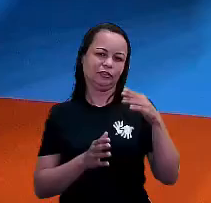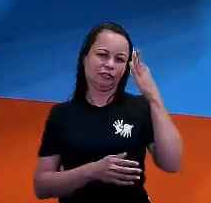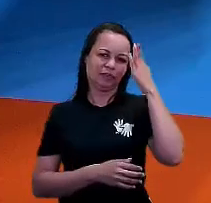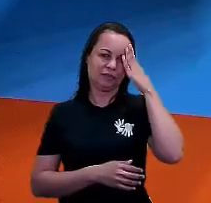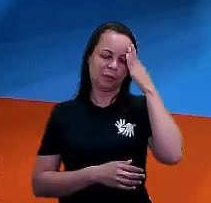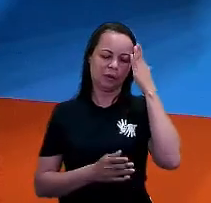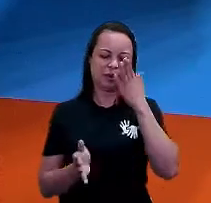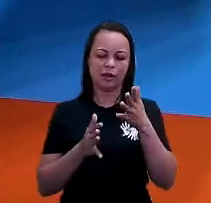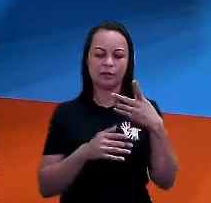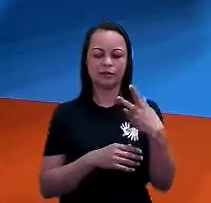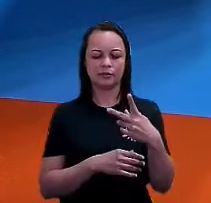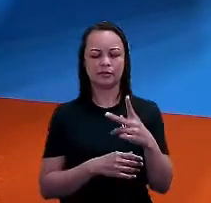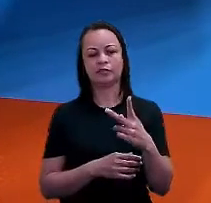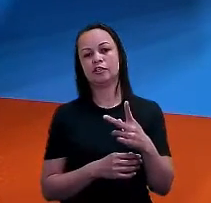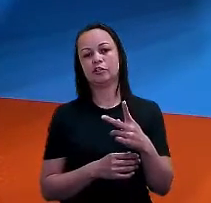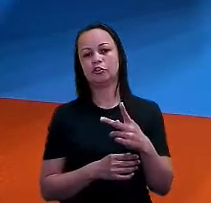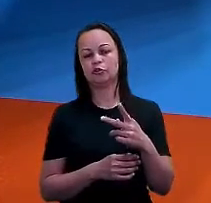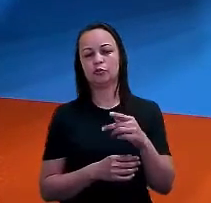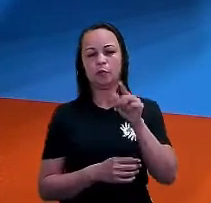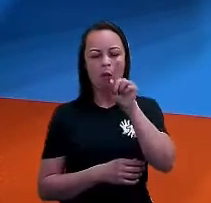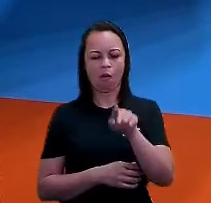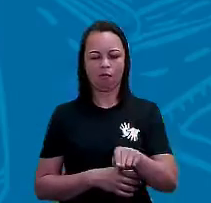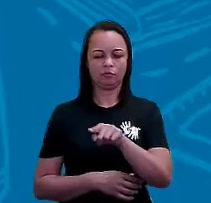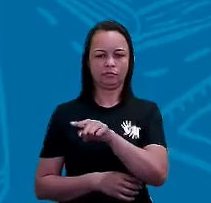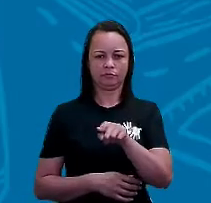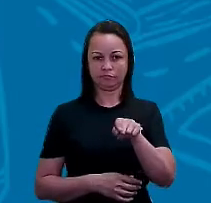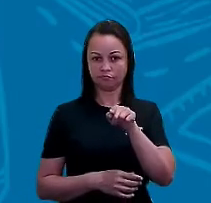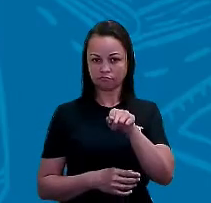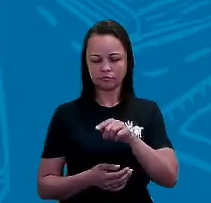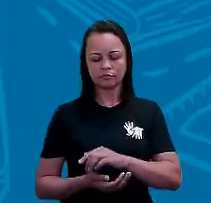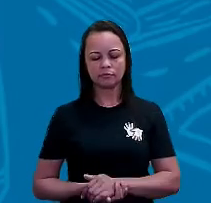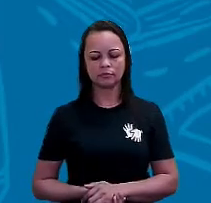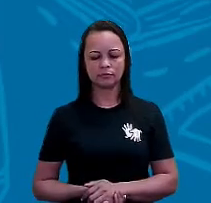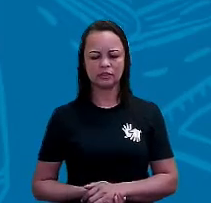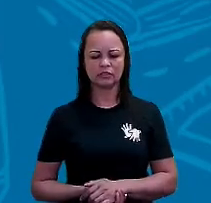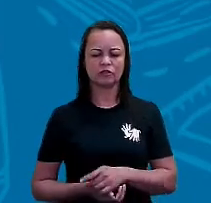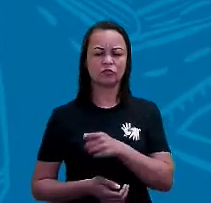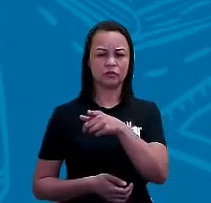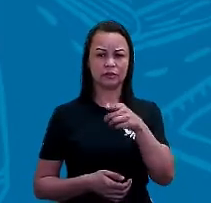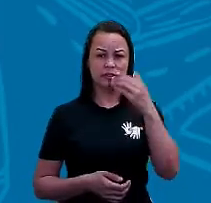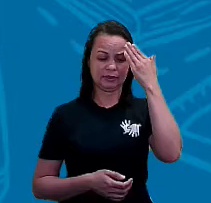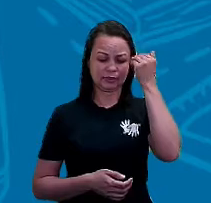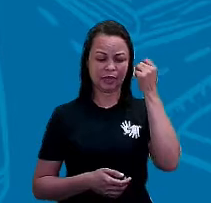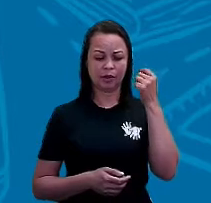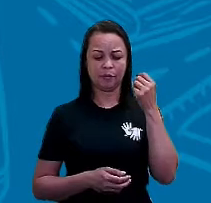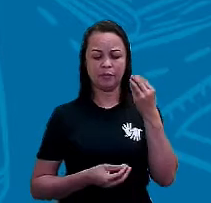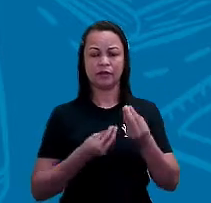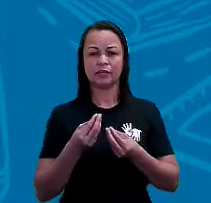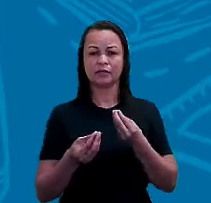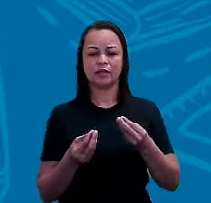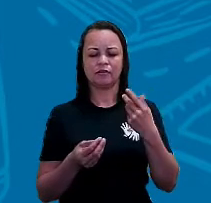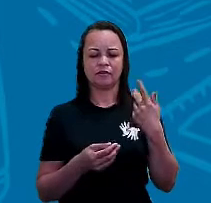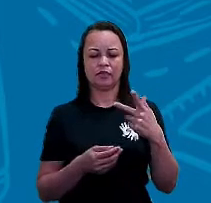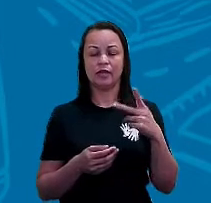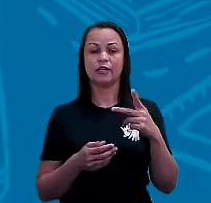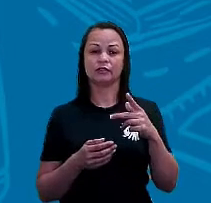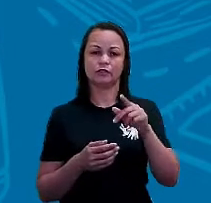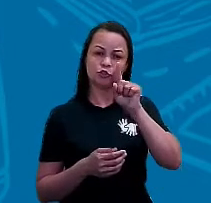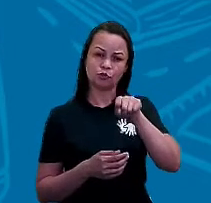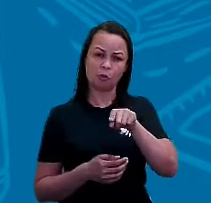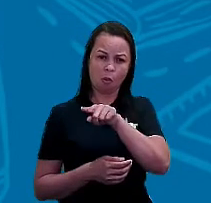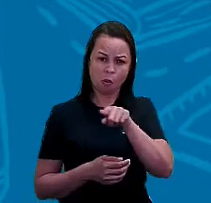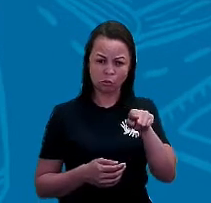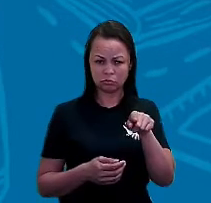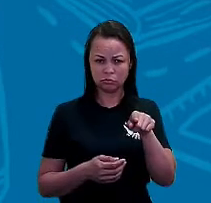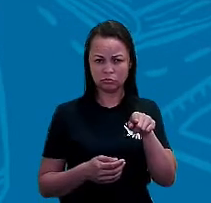esses pontos cardeais, tá certo? Você sabe para que servem esses pontos cardeais? Eu acredito que a